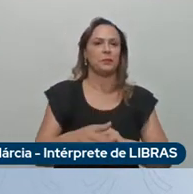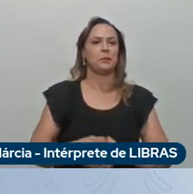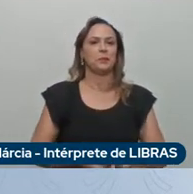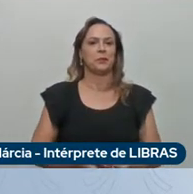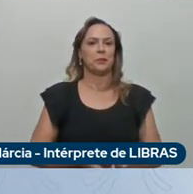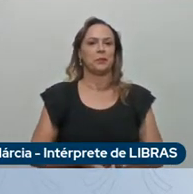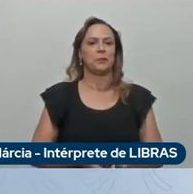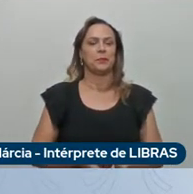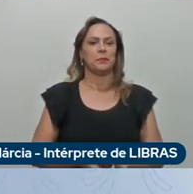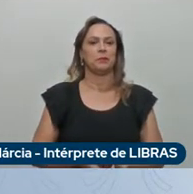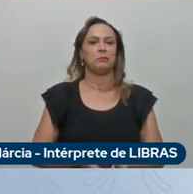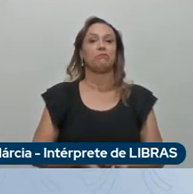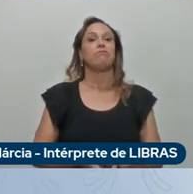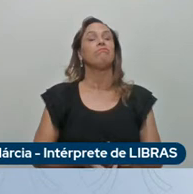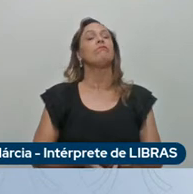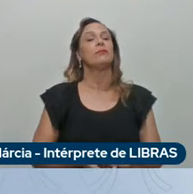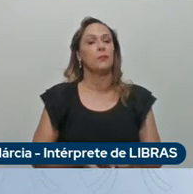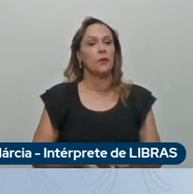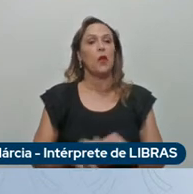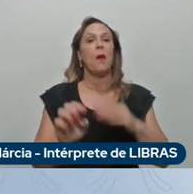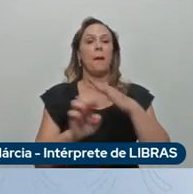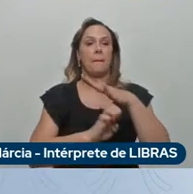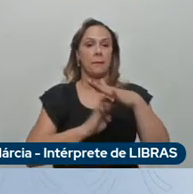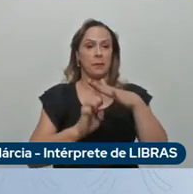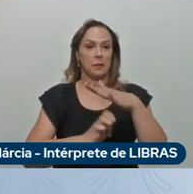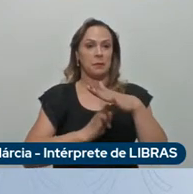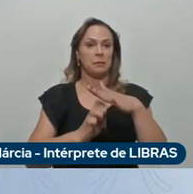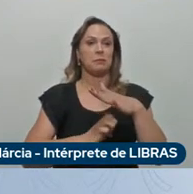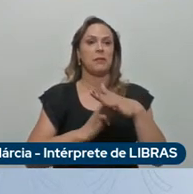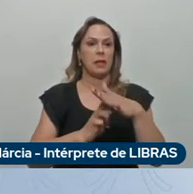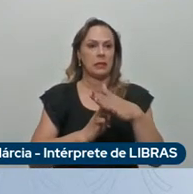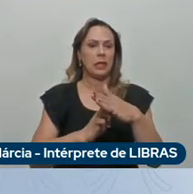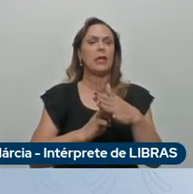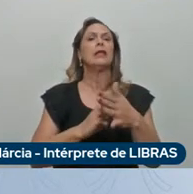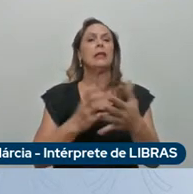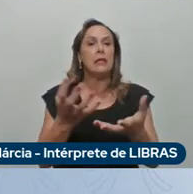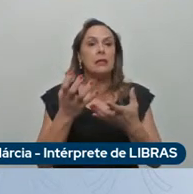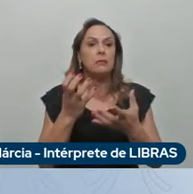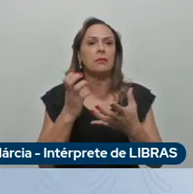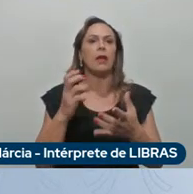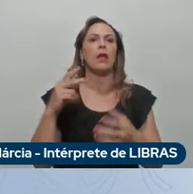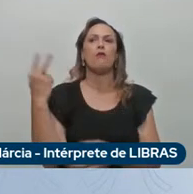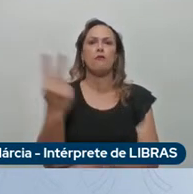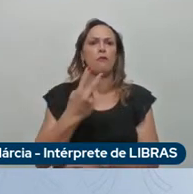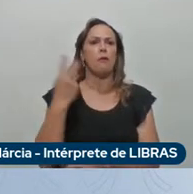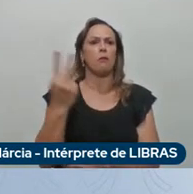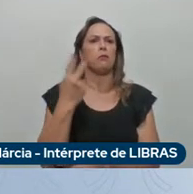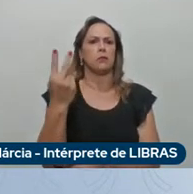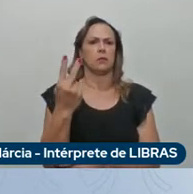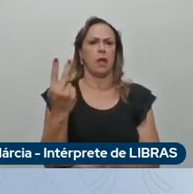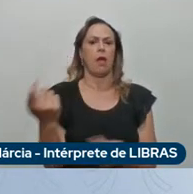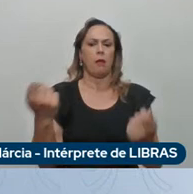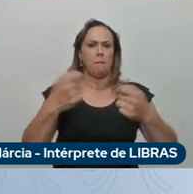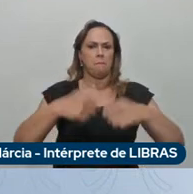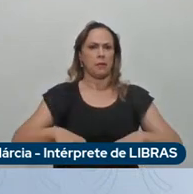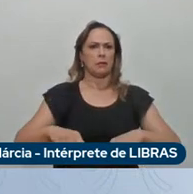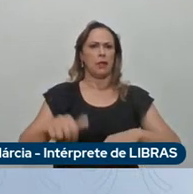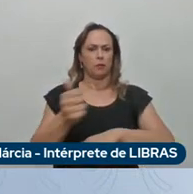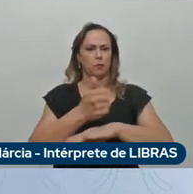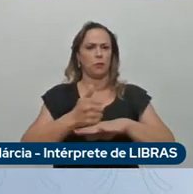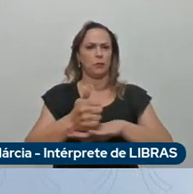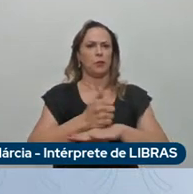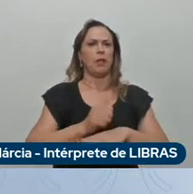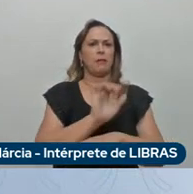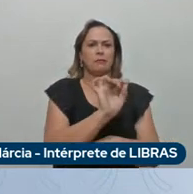nós somos uma empresa que quer valorizar cada vez mais talentos por exemplo a